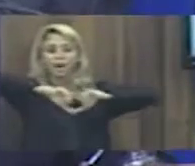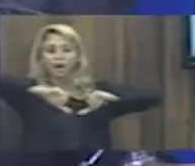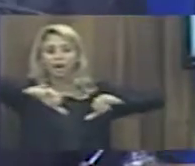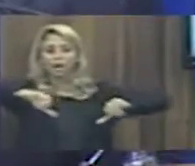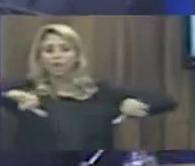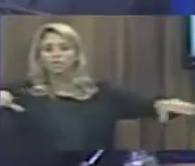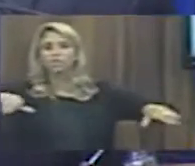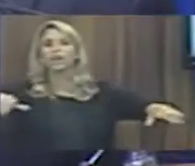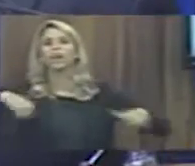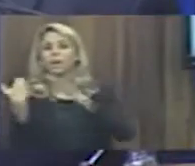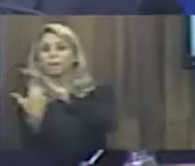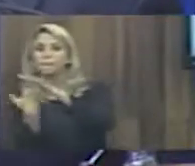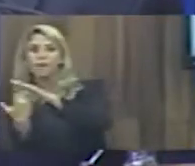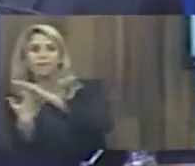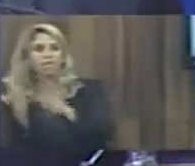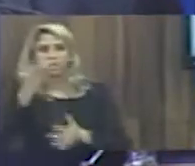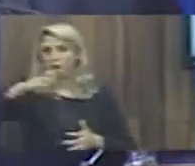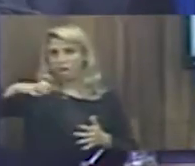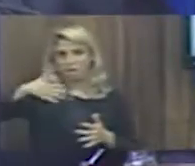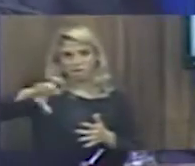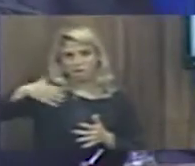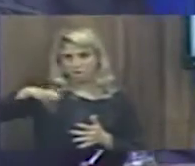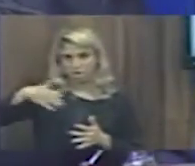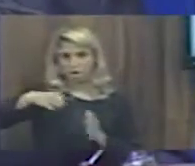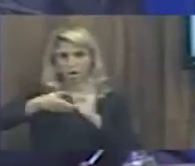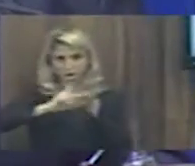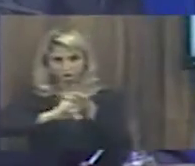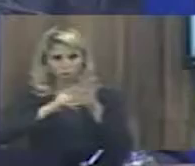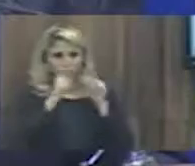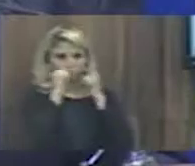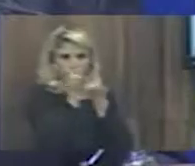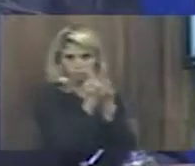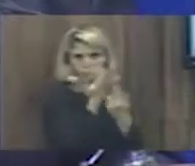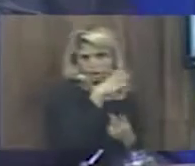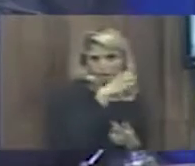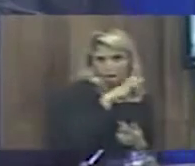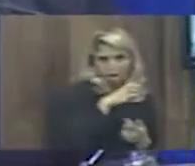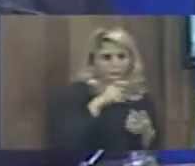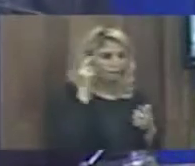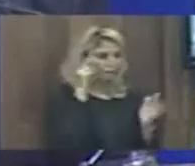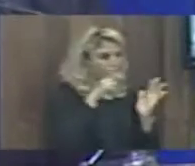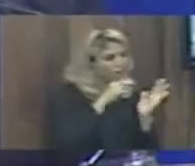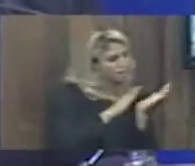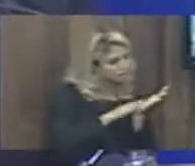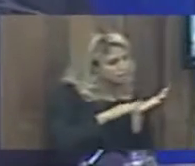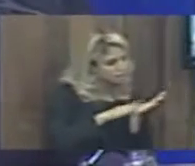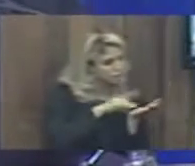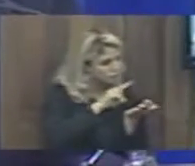indesejadas por eles nos processos de licitações.